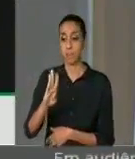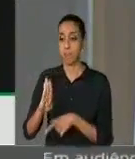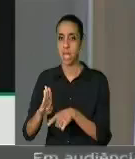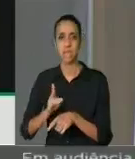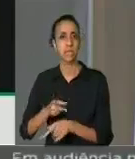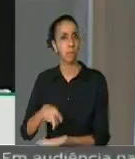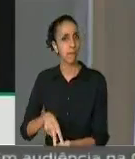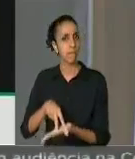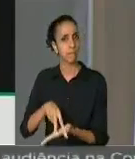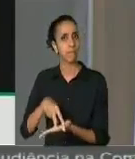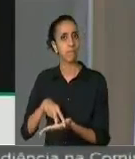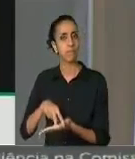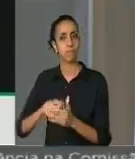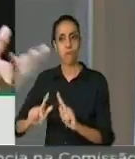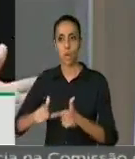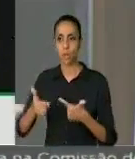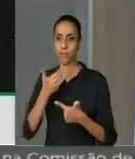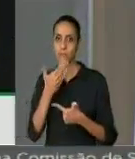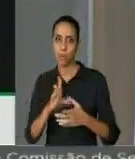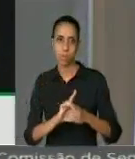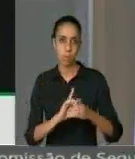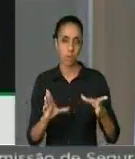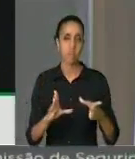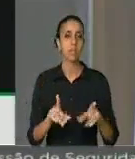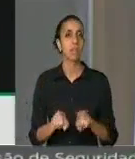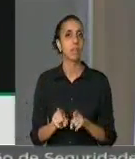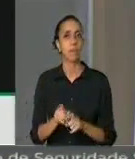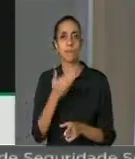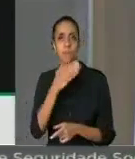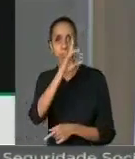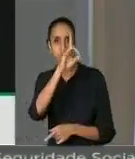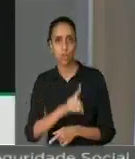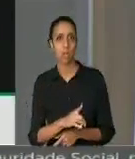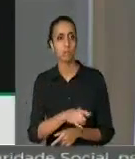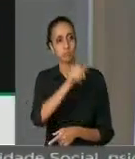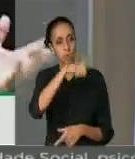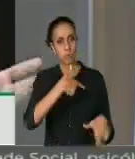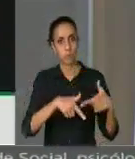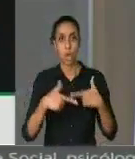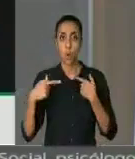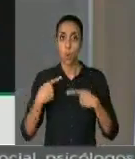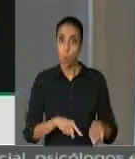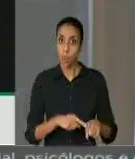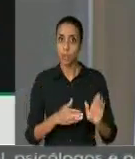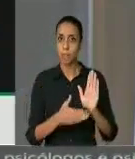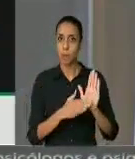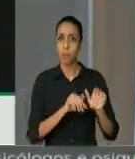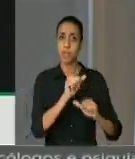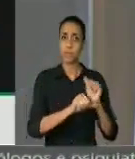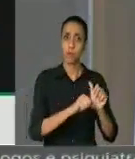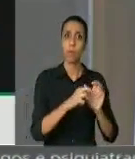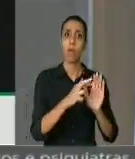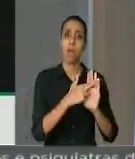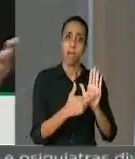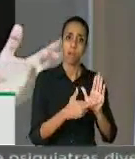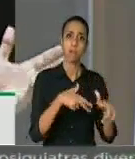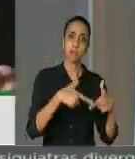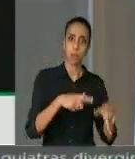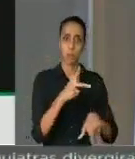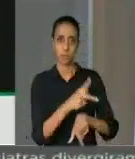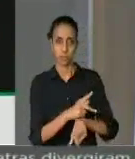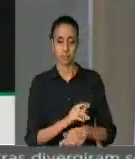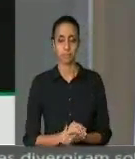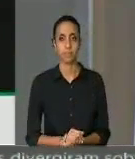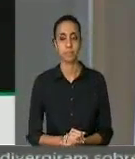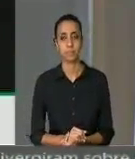na luta em defesa da democracia, dos direitos dos trabalhadores, contra a reforma da Previdência, a reforma trabalhista. Quero